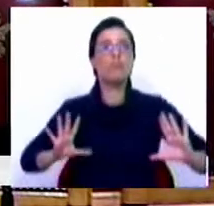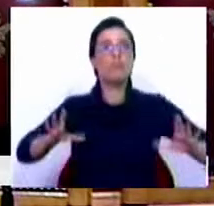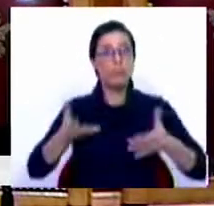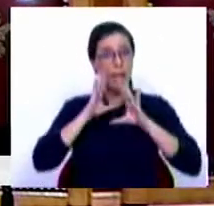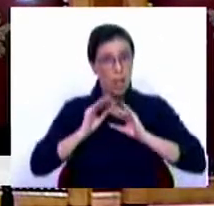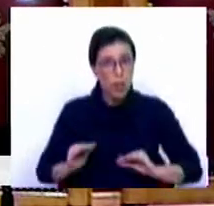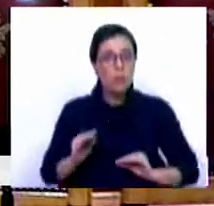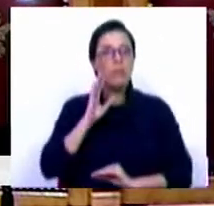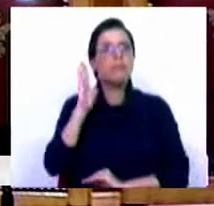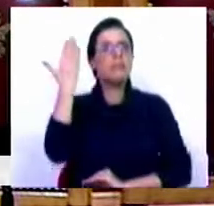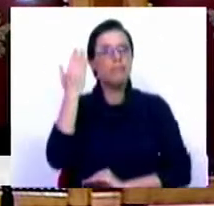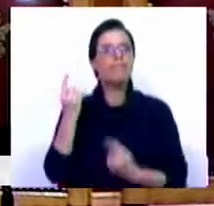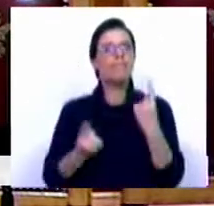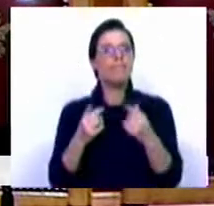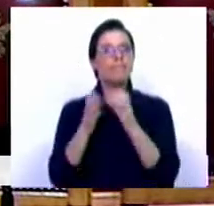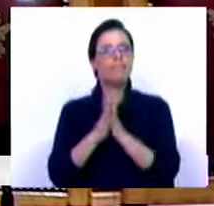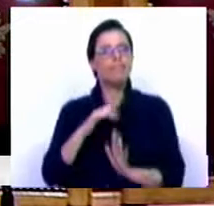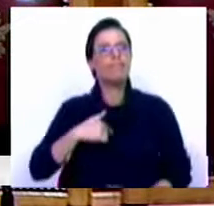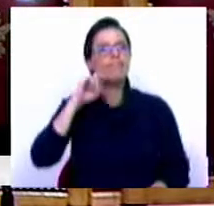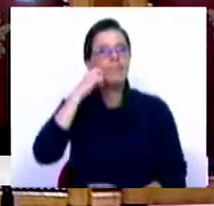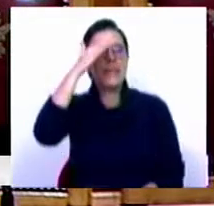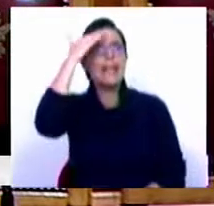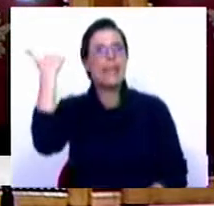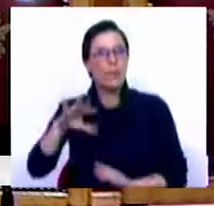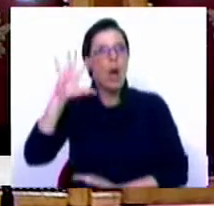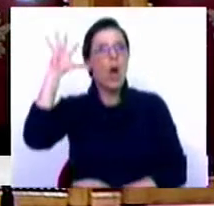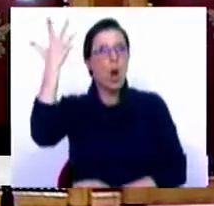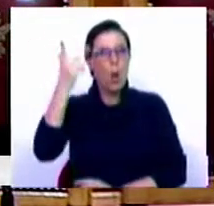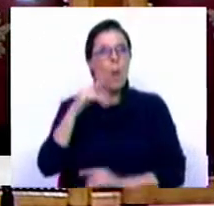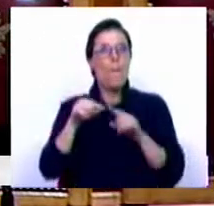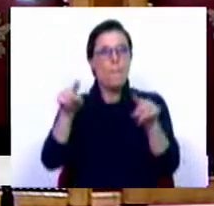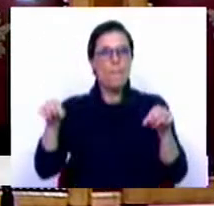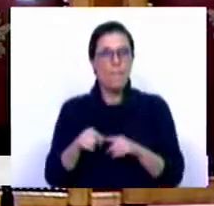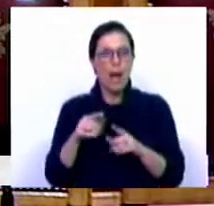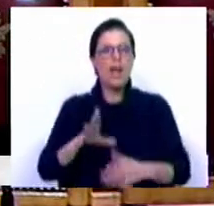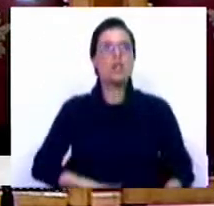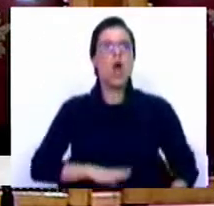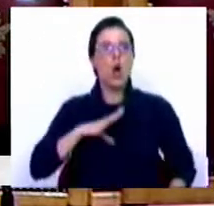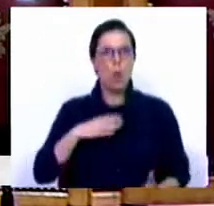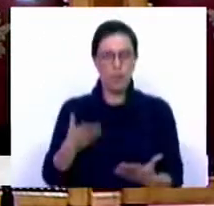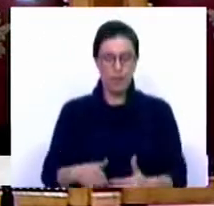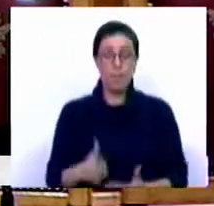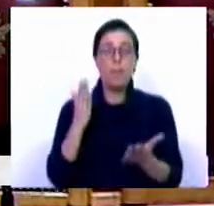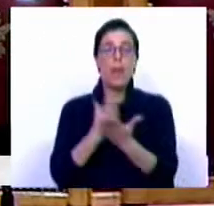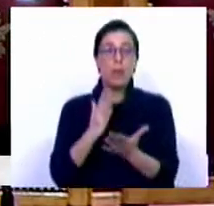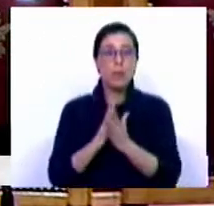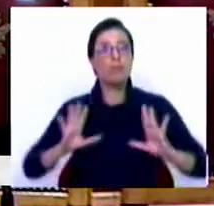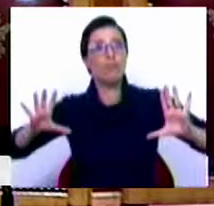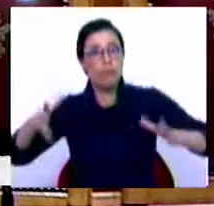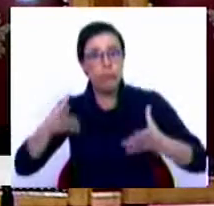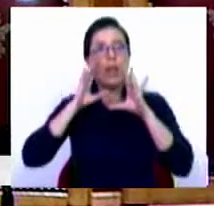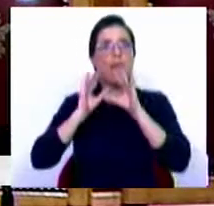educativa, acima de tudo, algo que todos suspeitávamos ser difícil acontecer, um espaço de confiança. As escolas, as comunidades